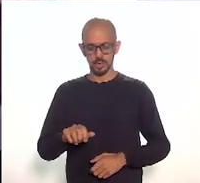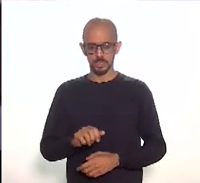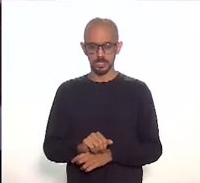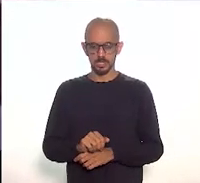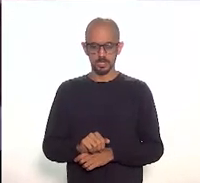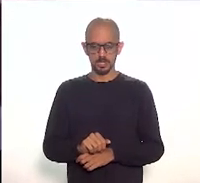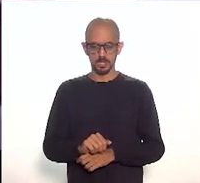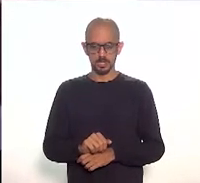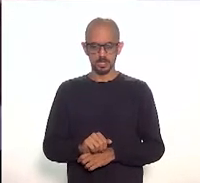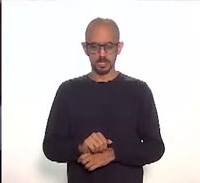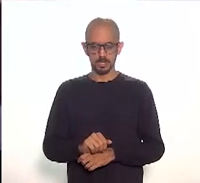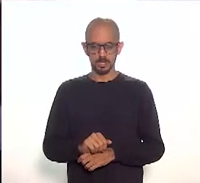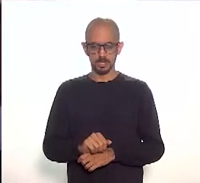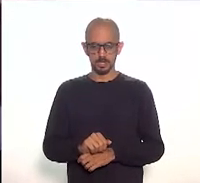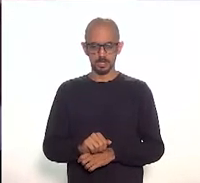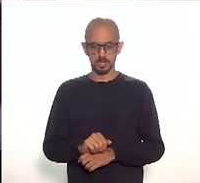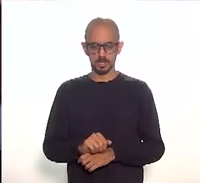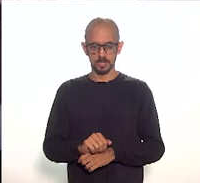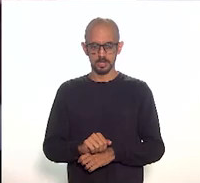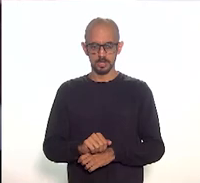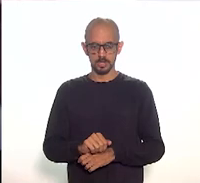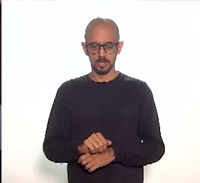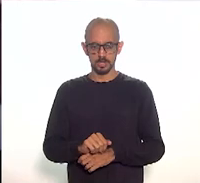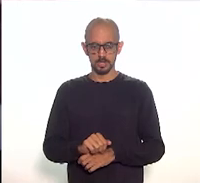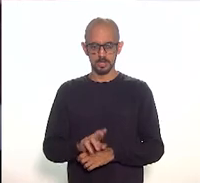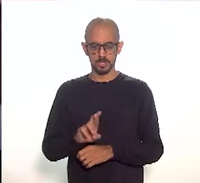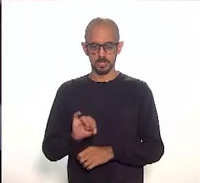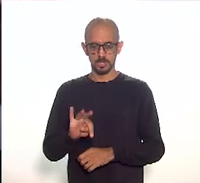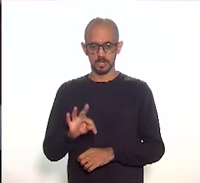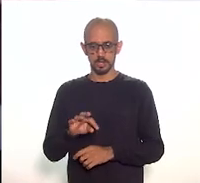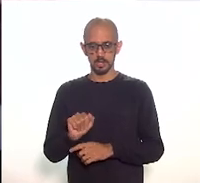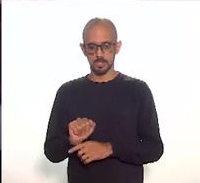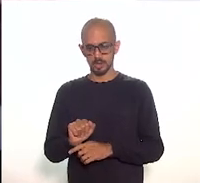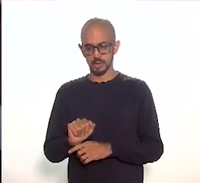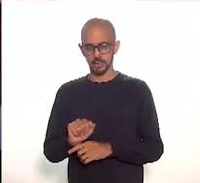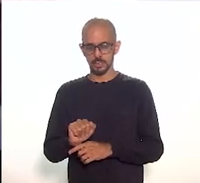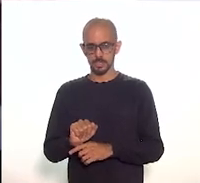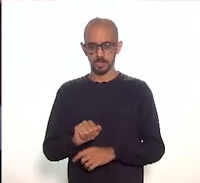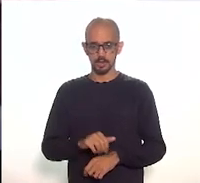Rita de Cássia,